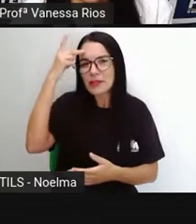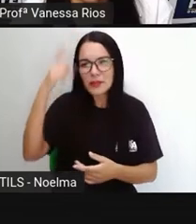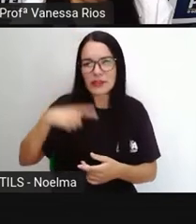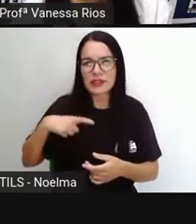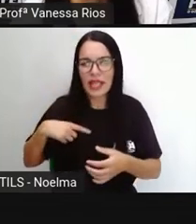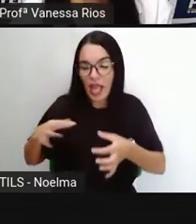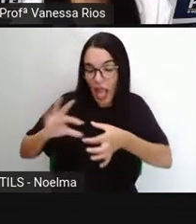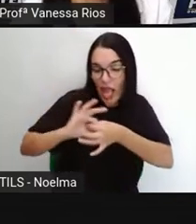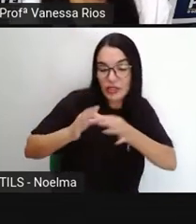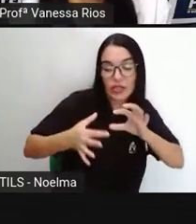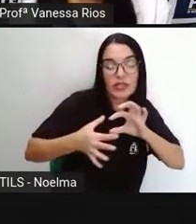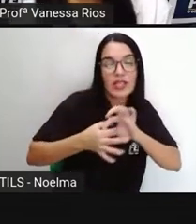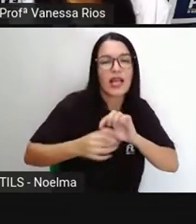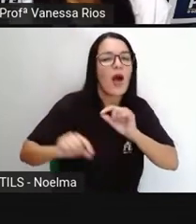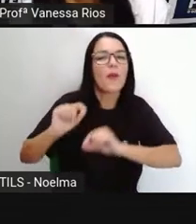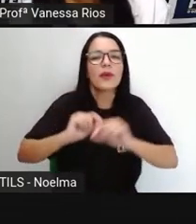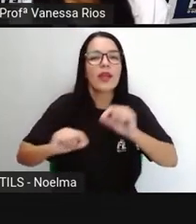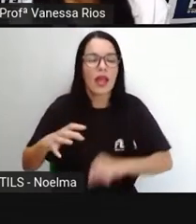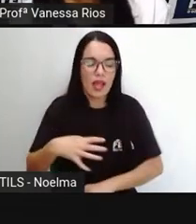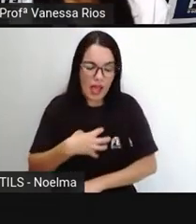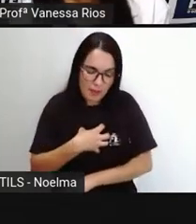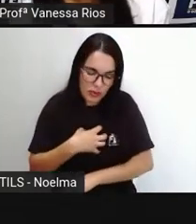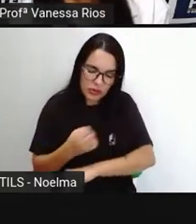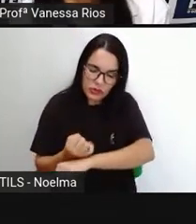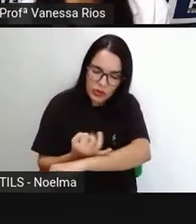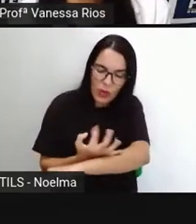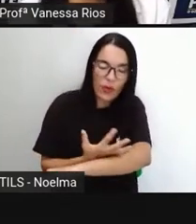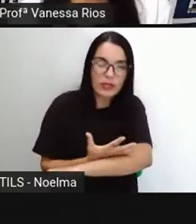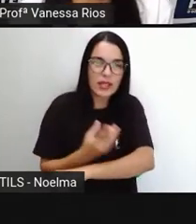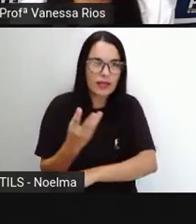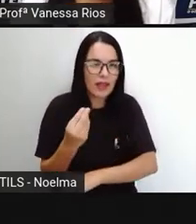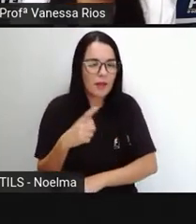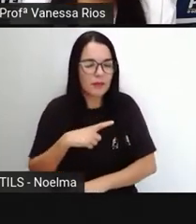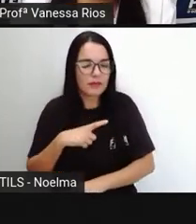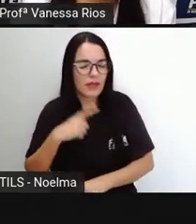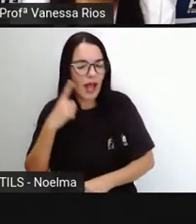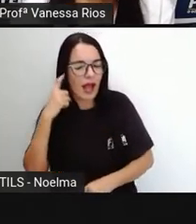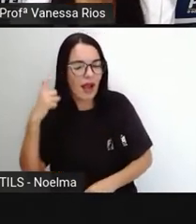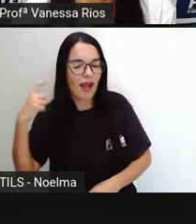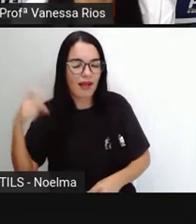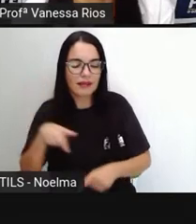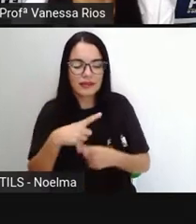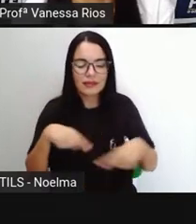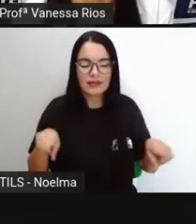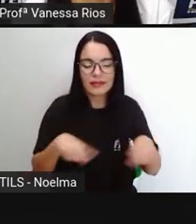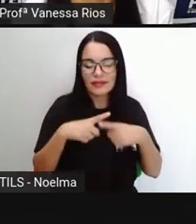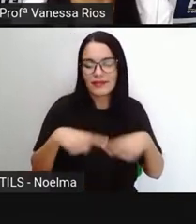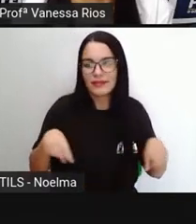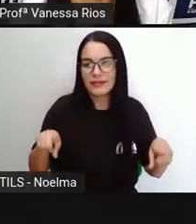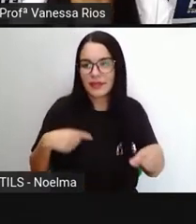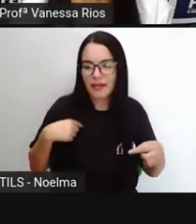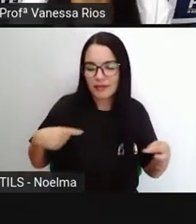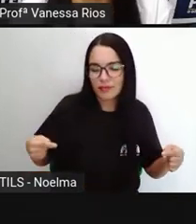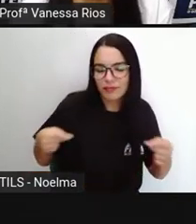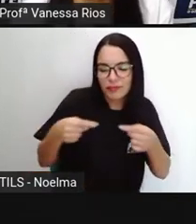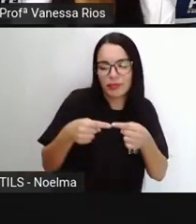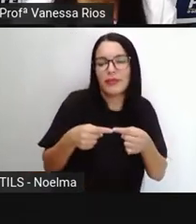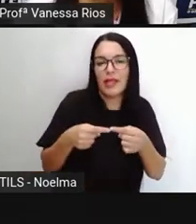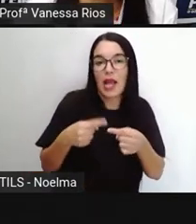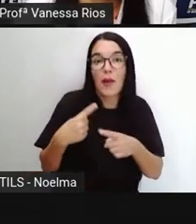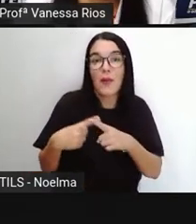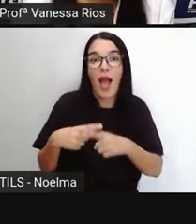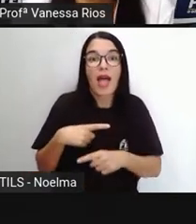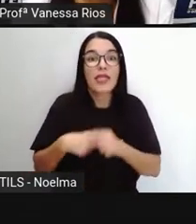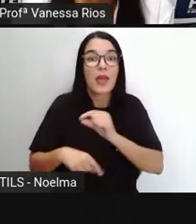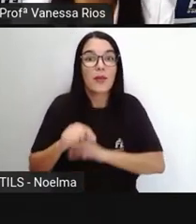suas emoções a diversas músicas que escutam. E a gente já observou em aulas anteriores a importância que a música